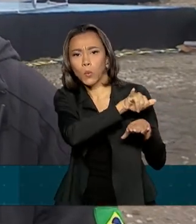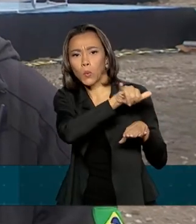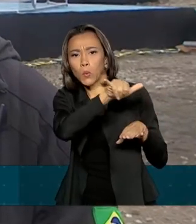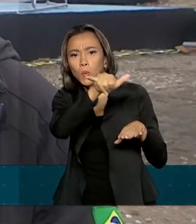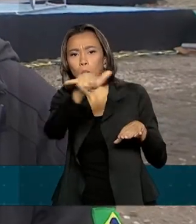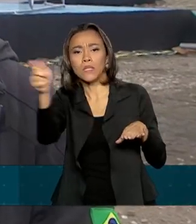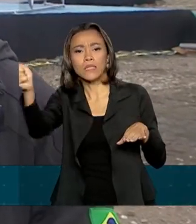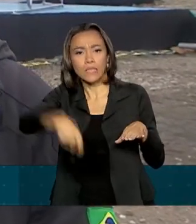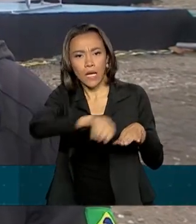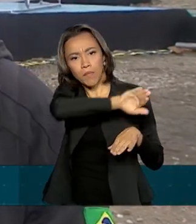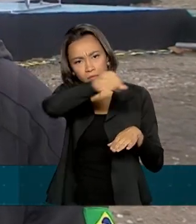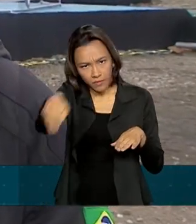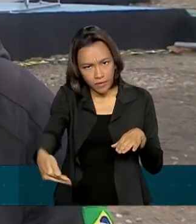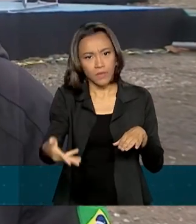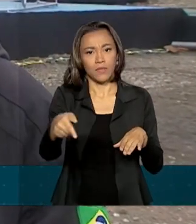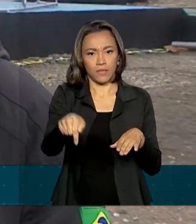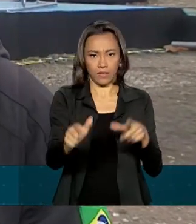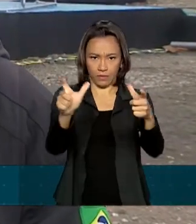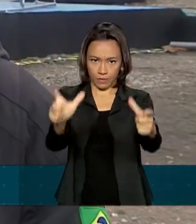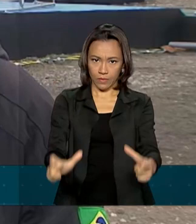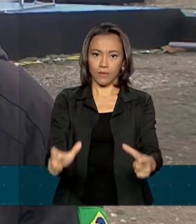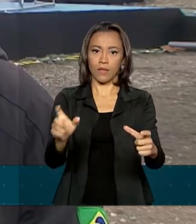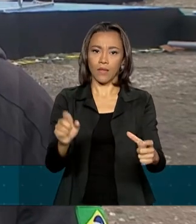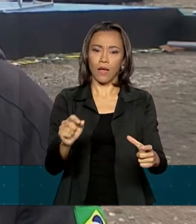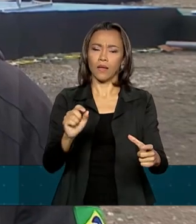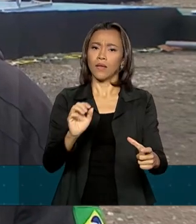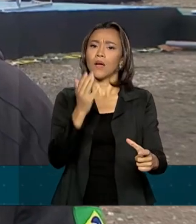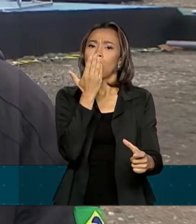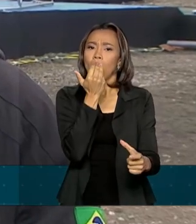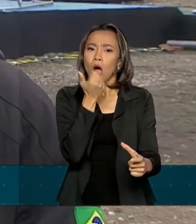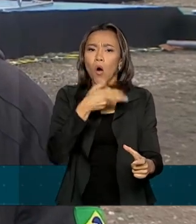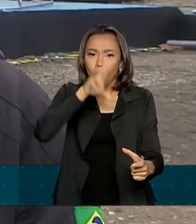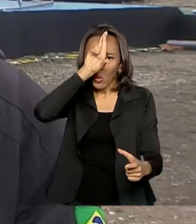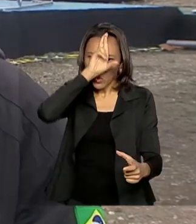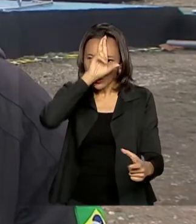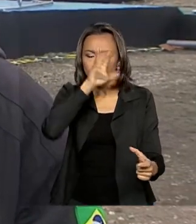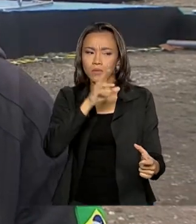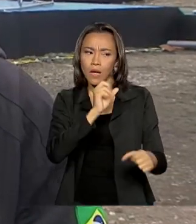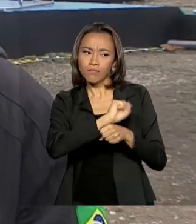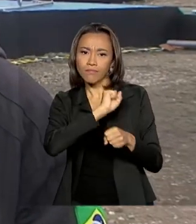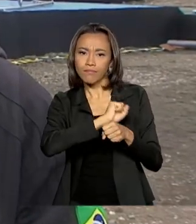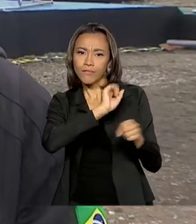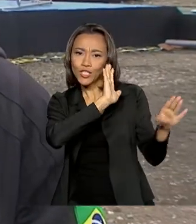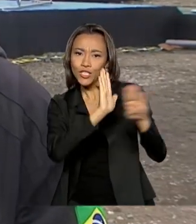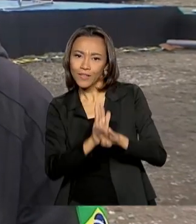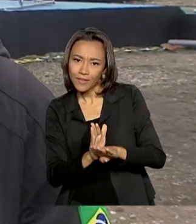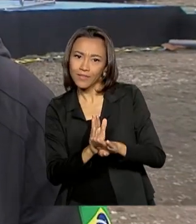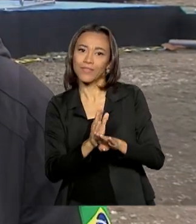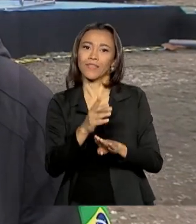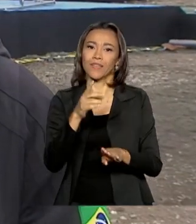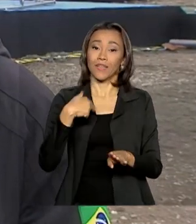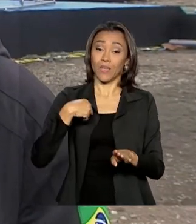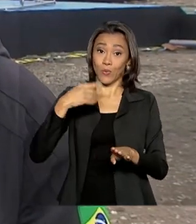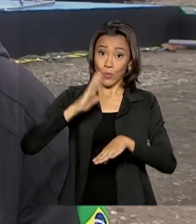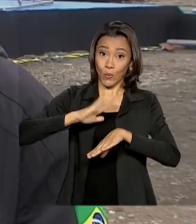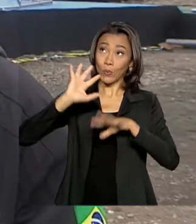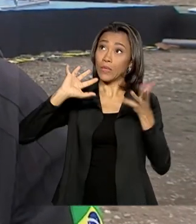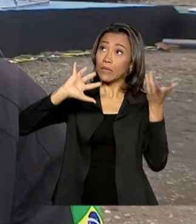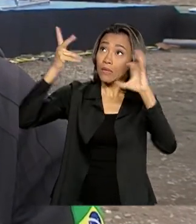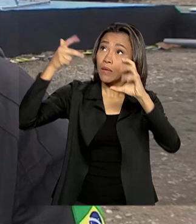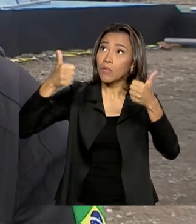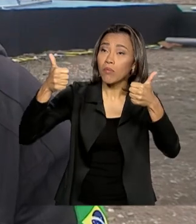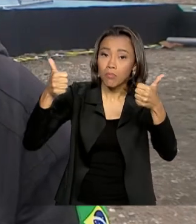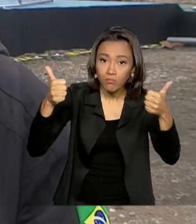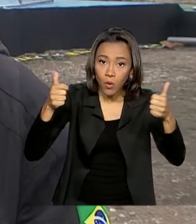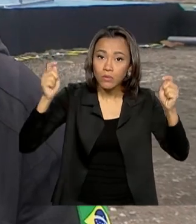próximo ao almoço ou logo após, a gente está recebendo a comitiva aqui. Então hoje o tempo está ajudando, ele fala essa travessia, pousa em freio,